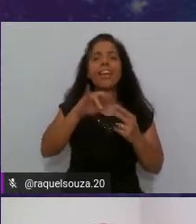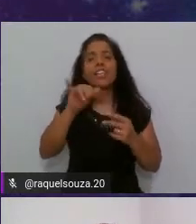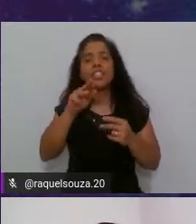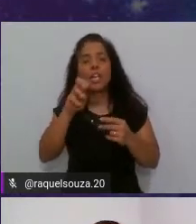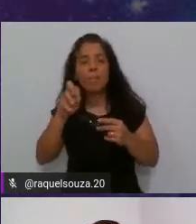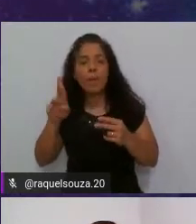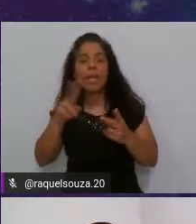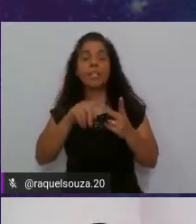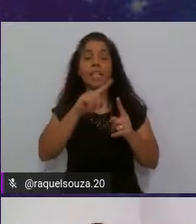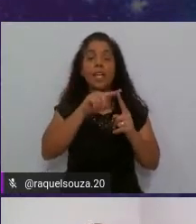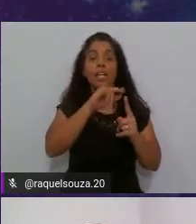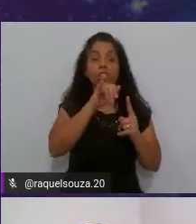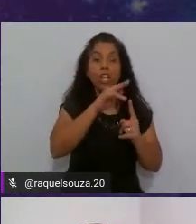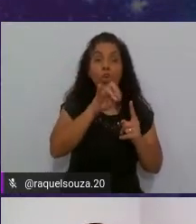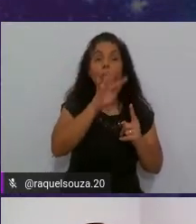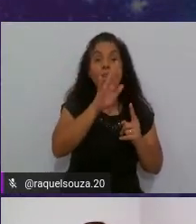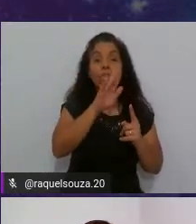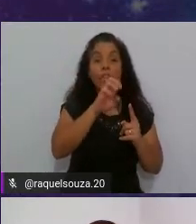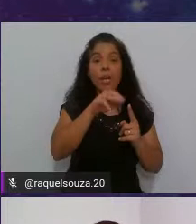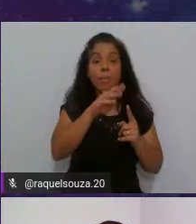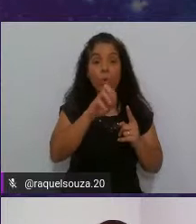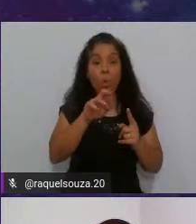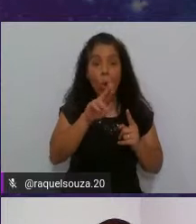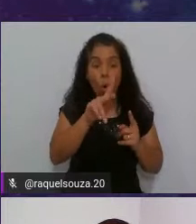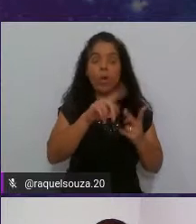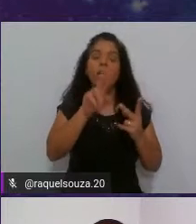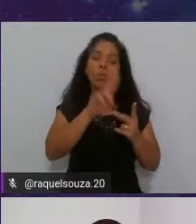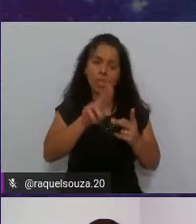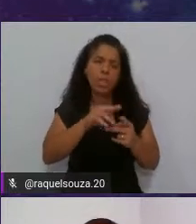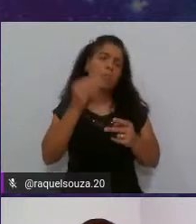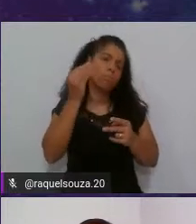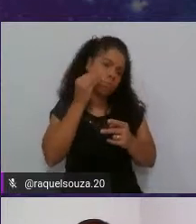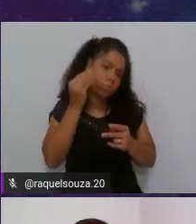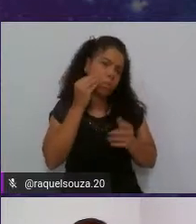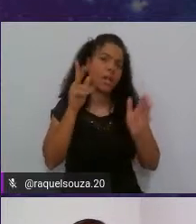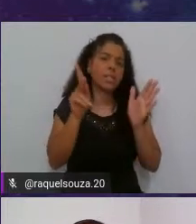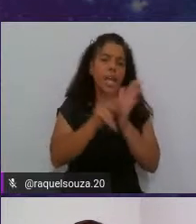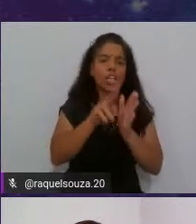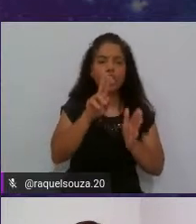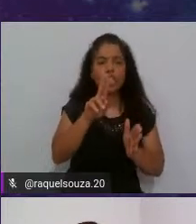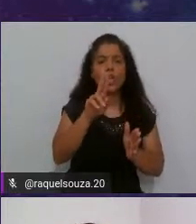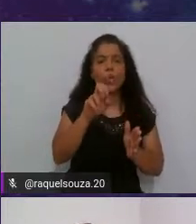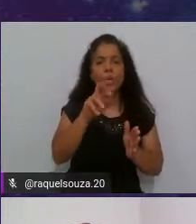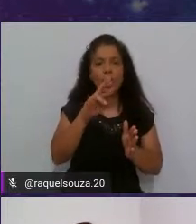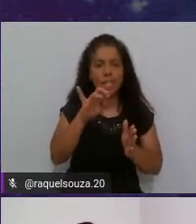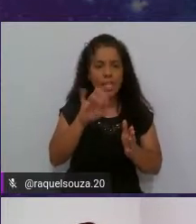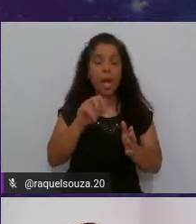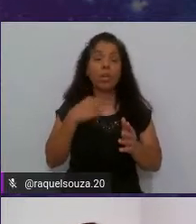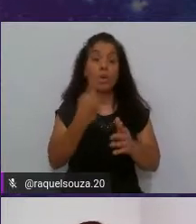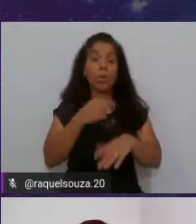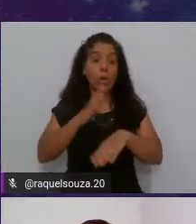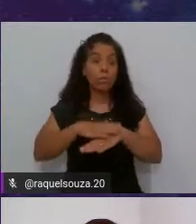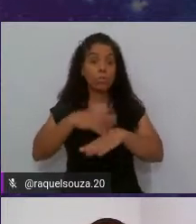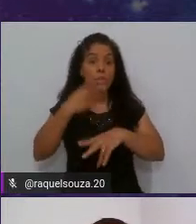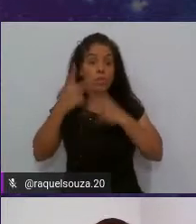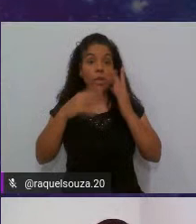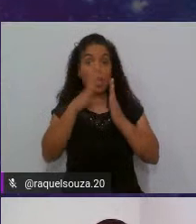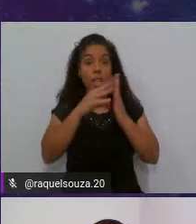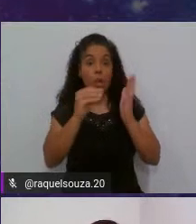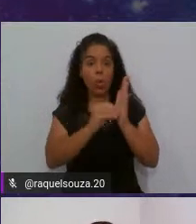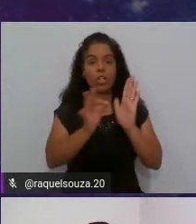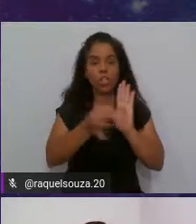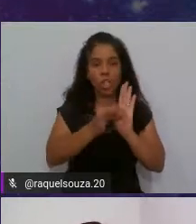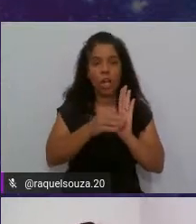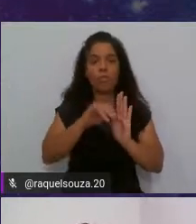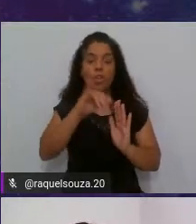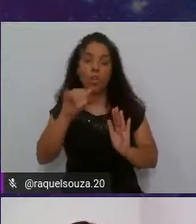JUnity que é um framework utilizado pra testes unitários quando a gente tá falando da linguagem Java e o